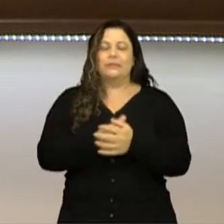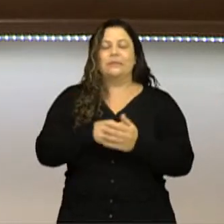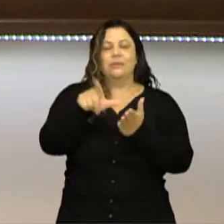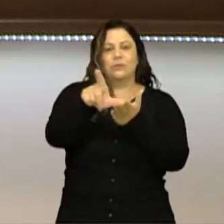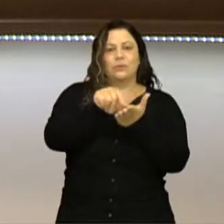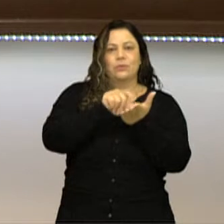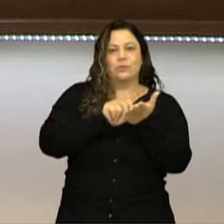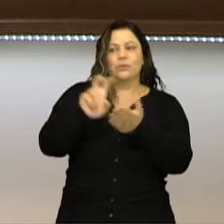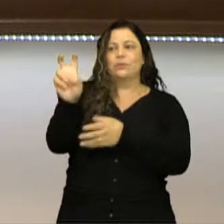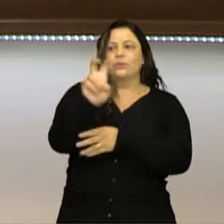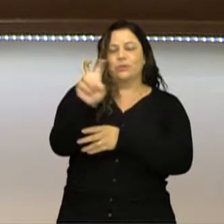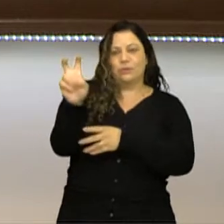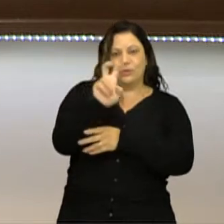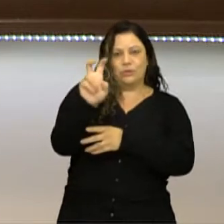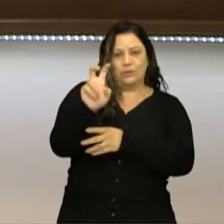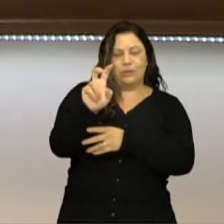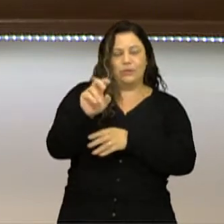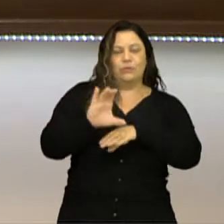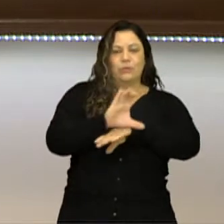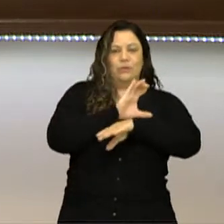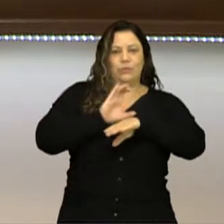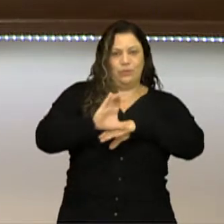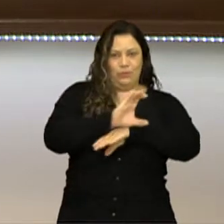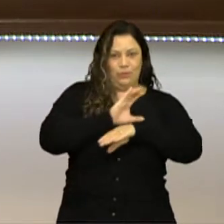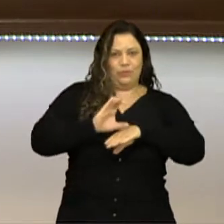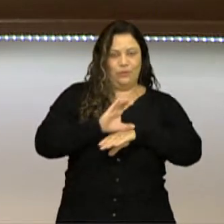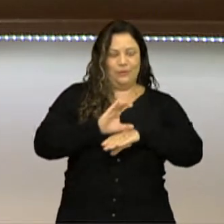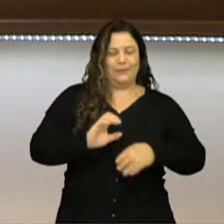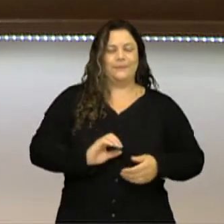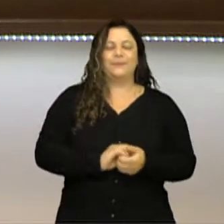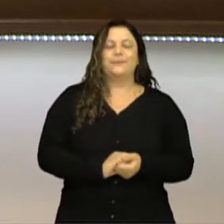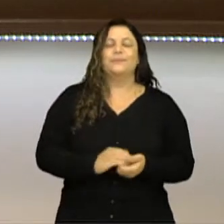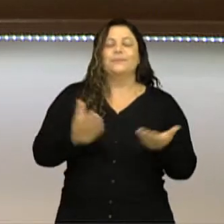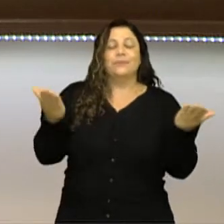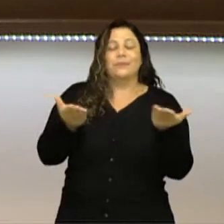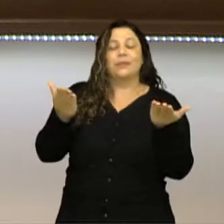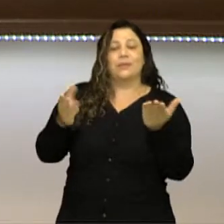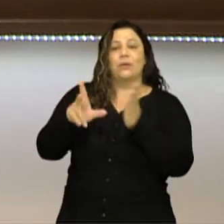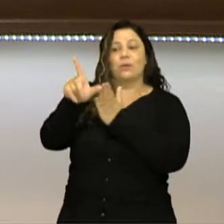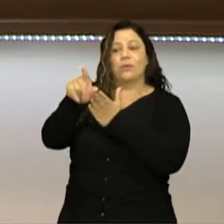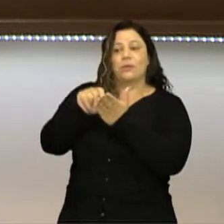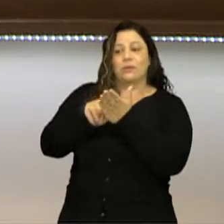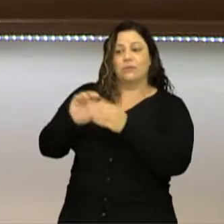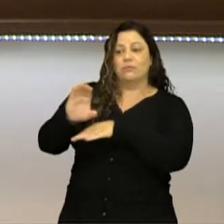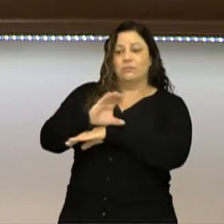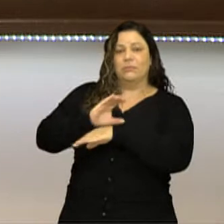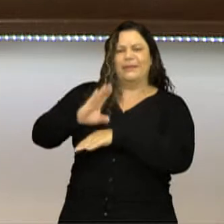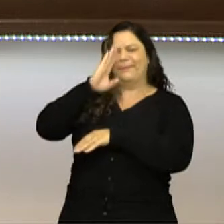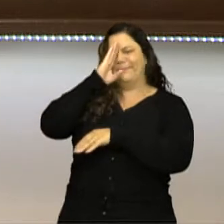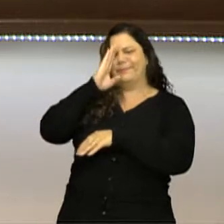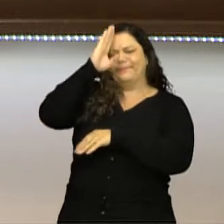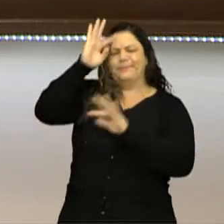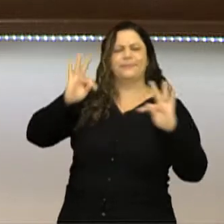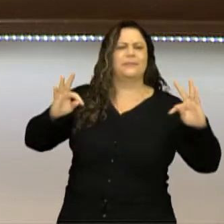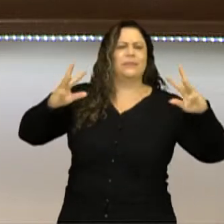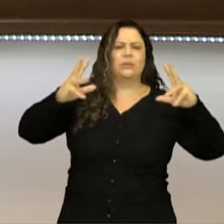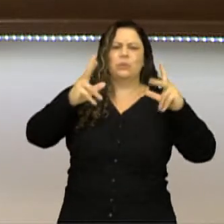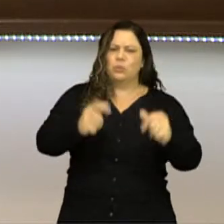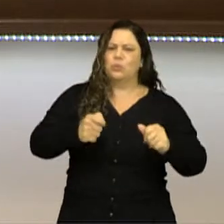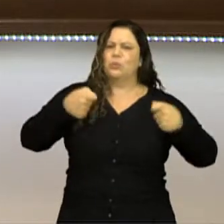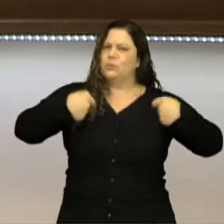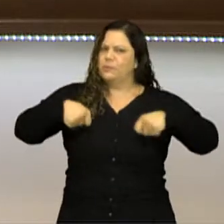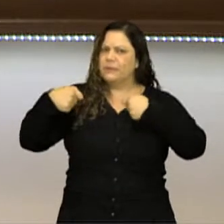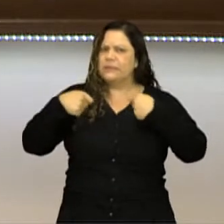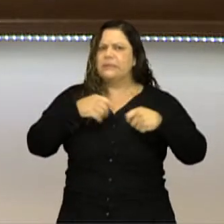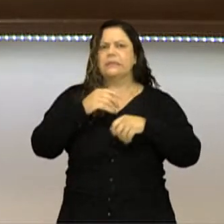quinto da nossa Constituição. Artigo este que é fundamental e que todos devem conhecer.